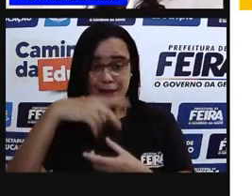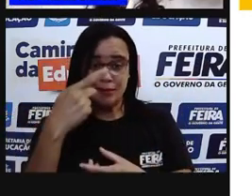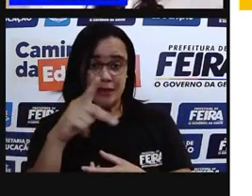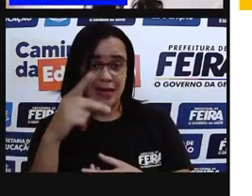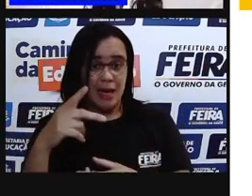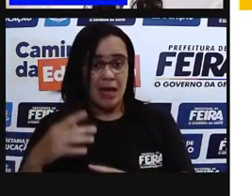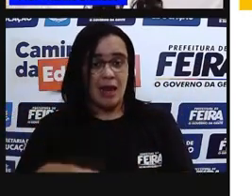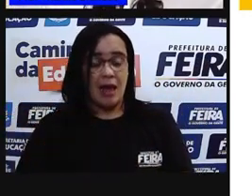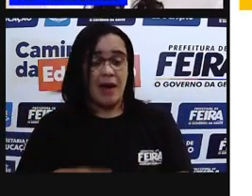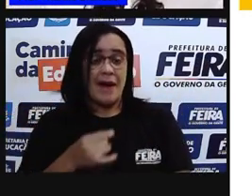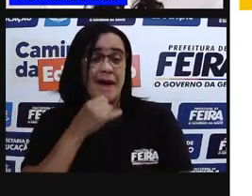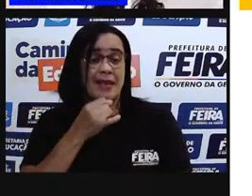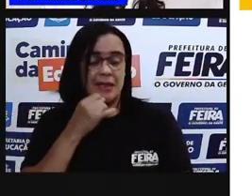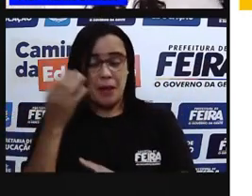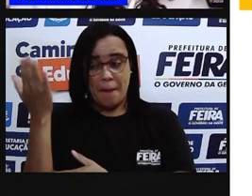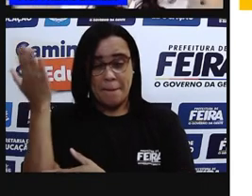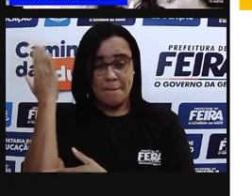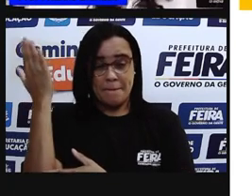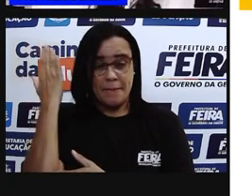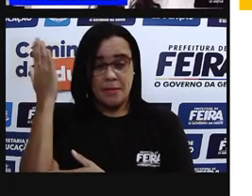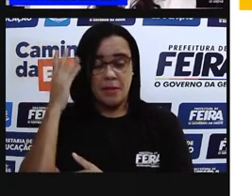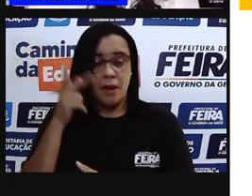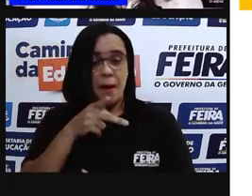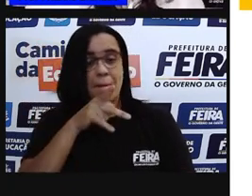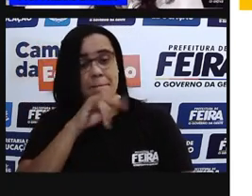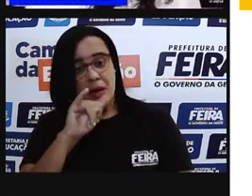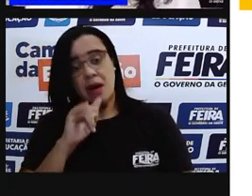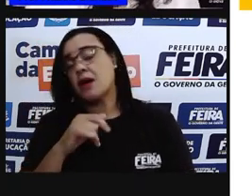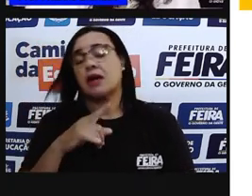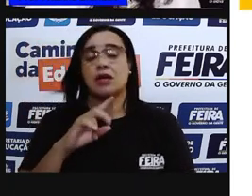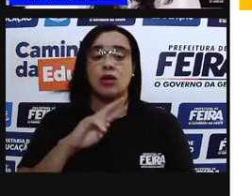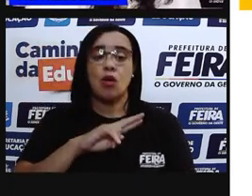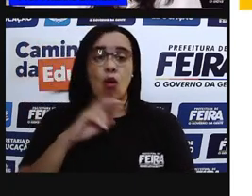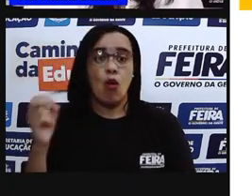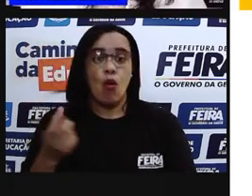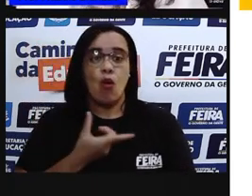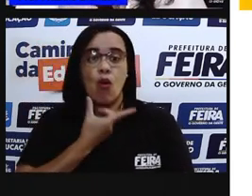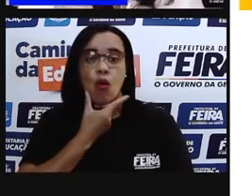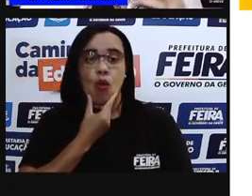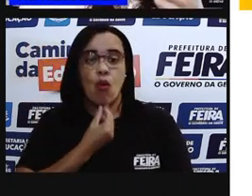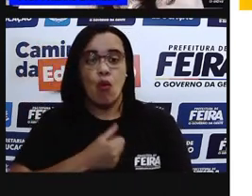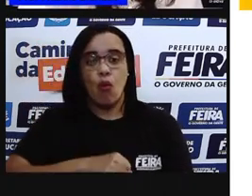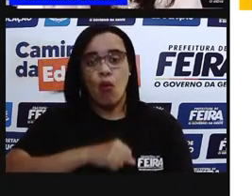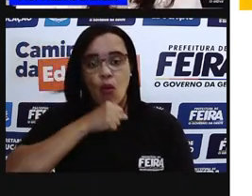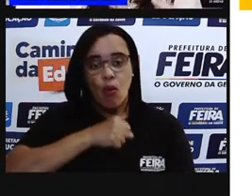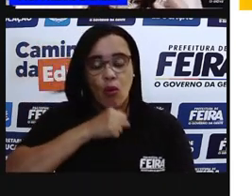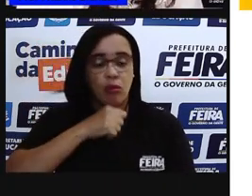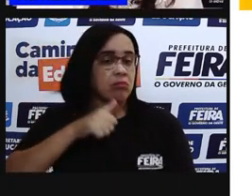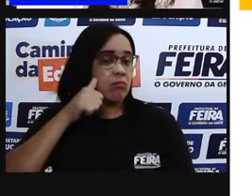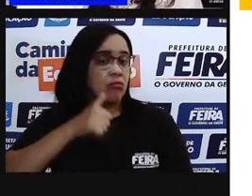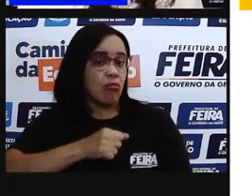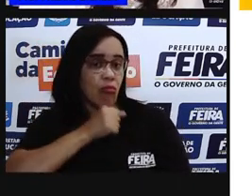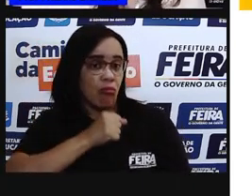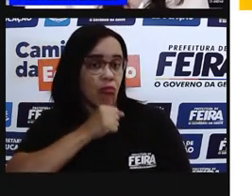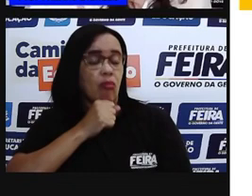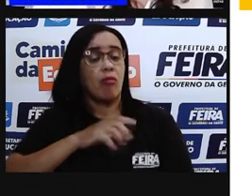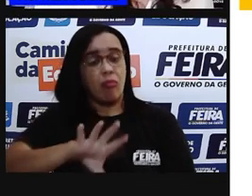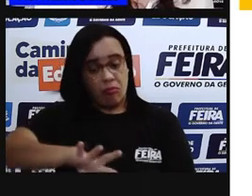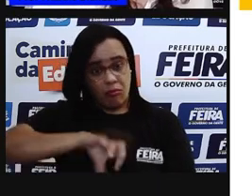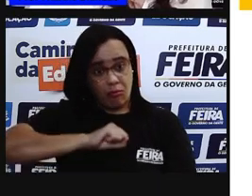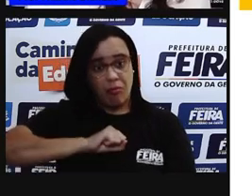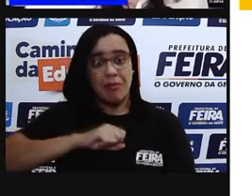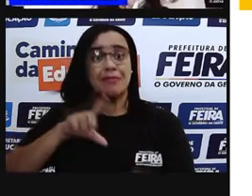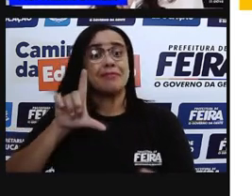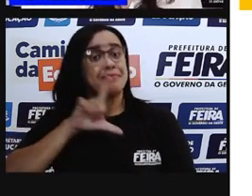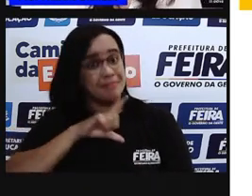que vieram dos nossos avós, também estão registradas no nosso corpo. E é essa informação genética que faz com